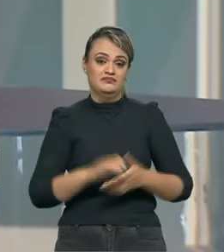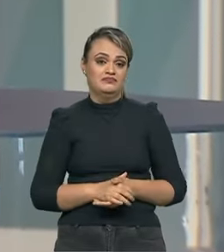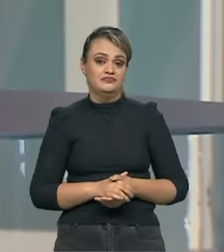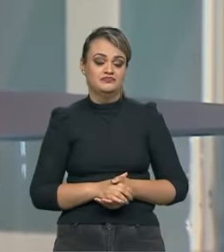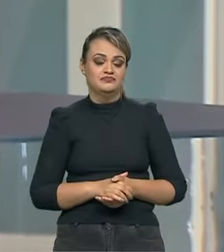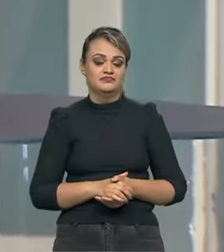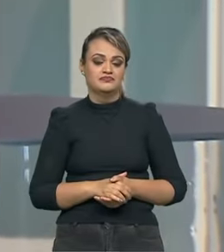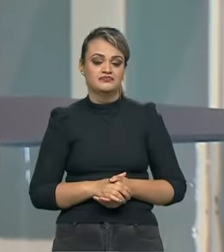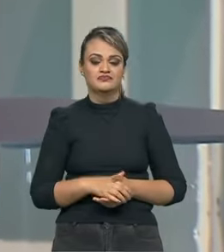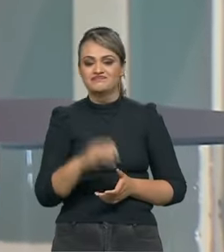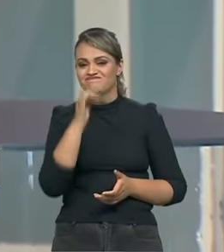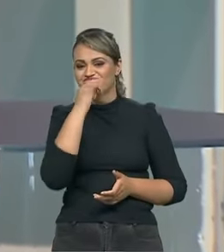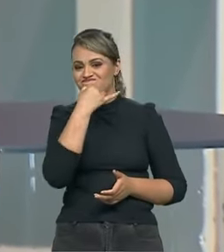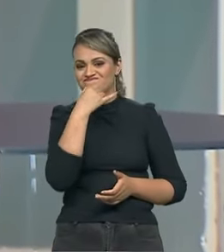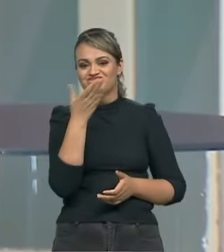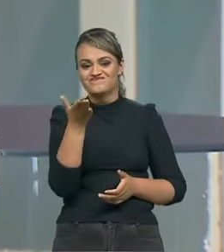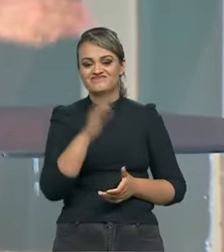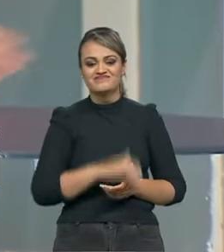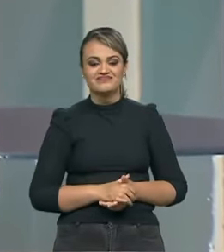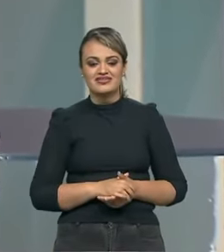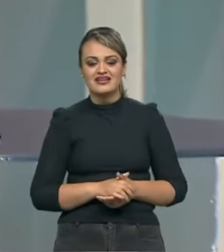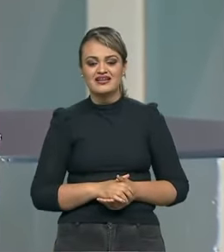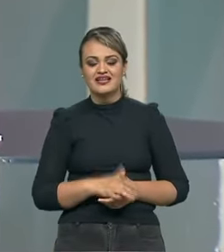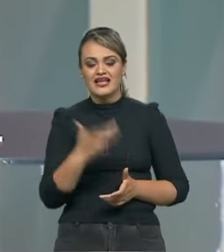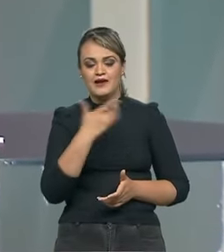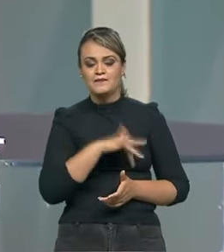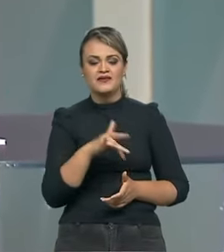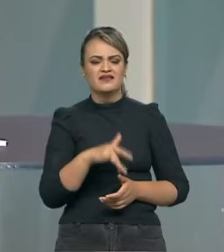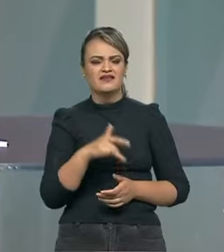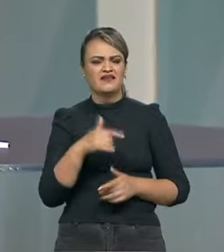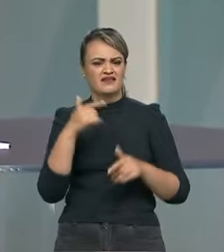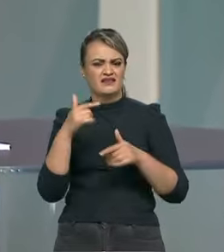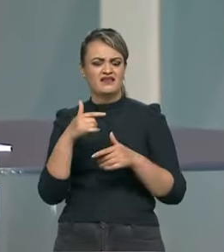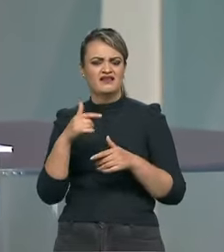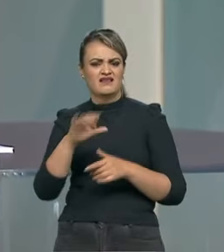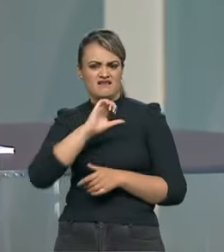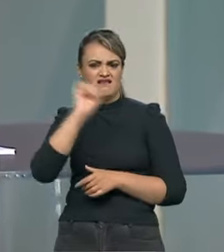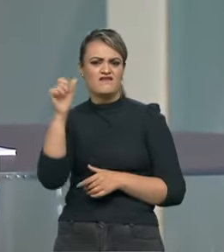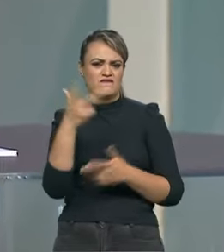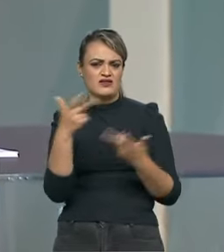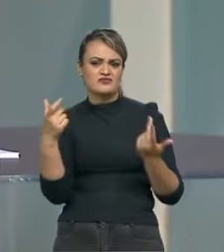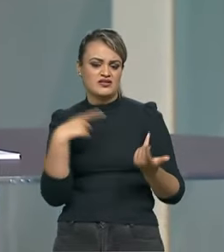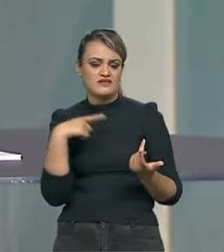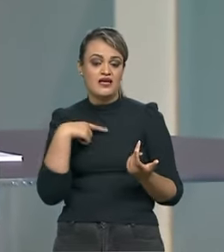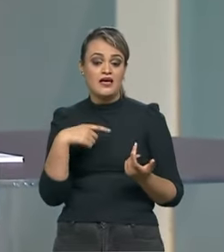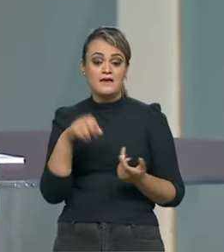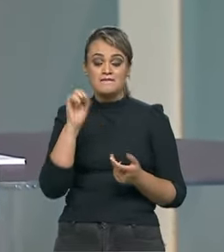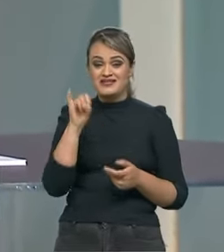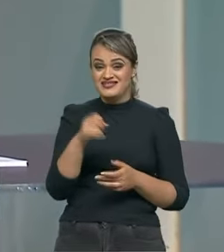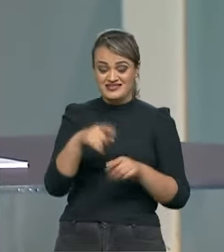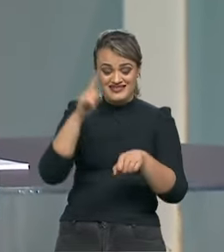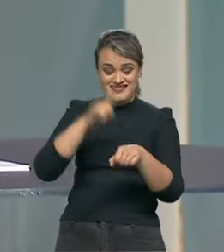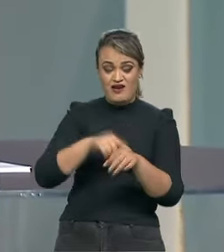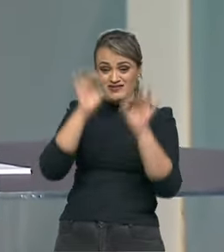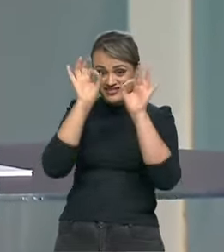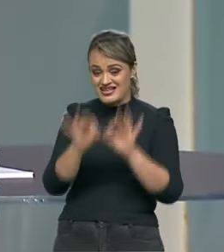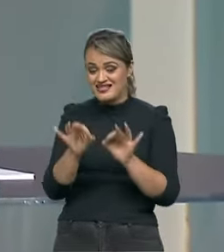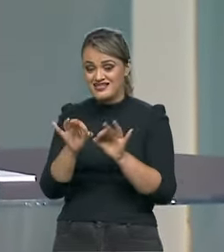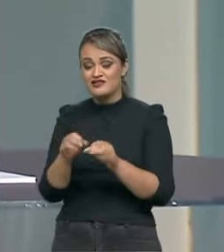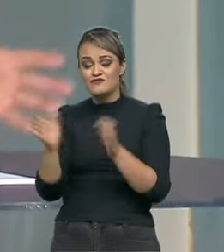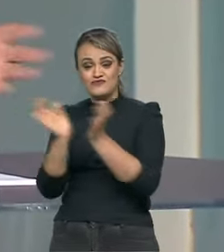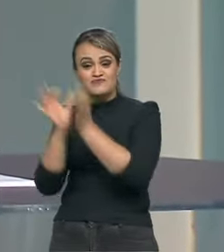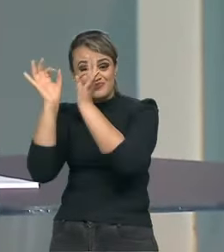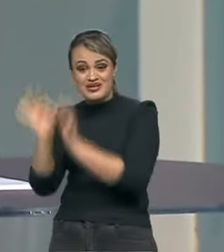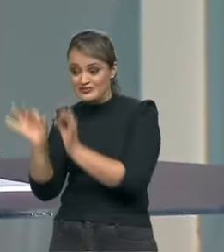Então, foi uma pena. Ele foi um ótimo piloto, representou o Brasil muito bem também. Mas é aquela coisa, se não é o cara certo, na hora certa, no